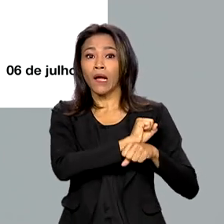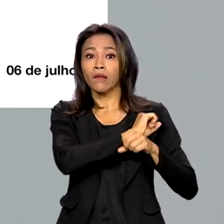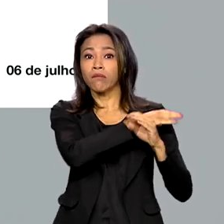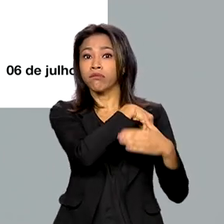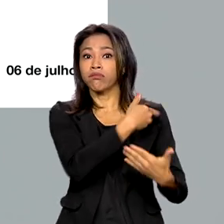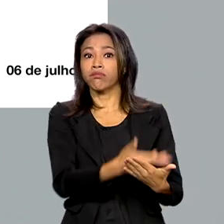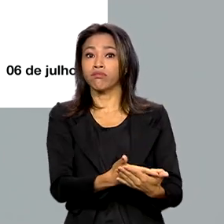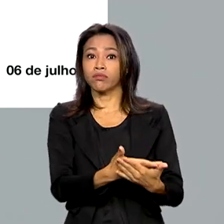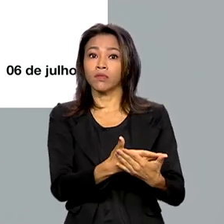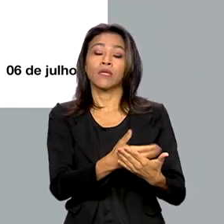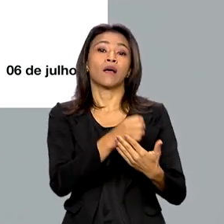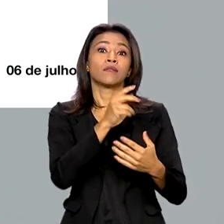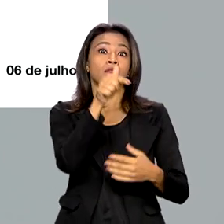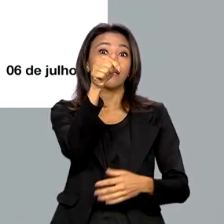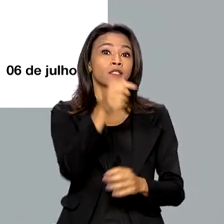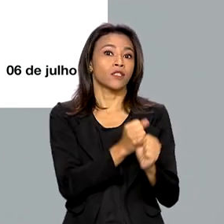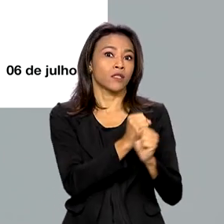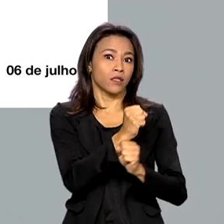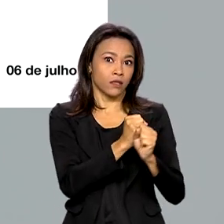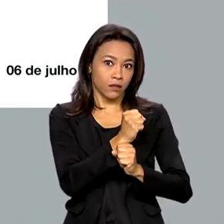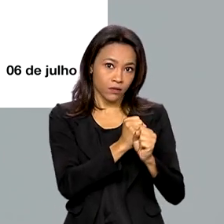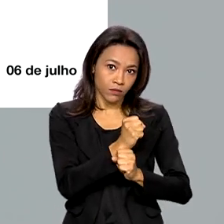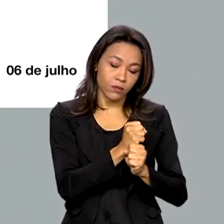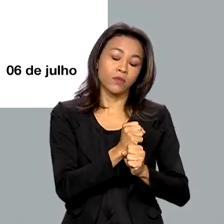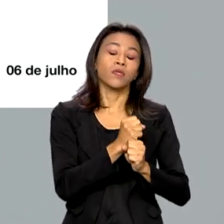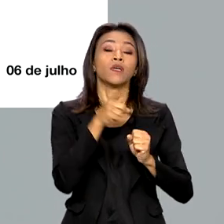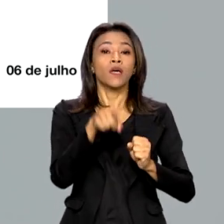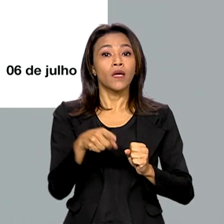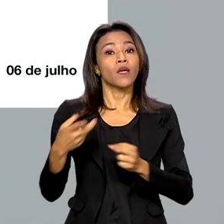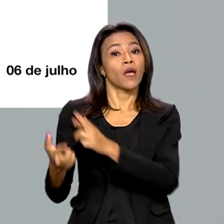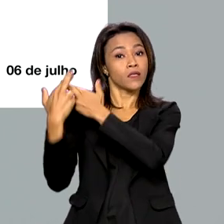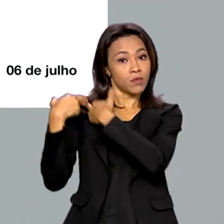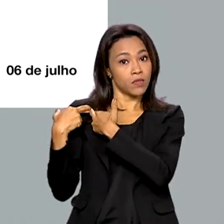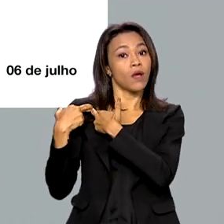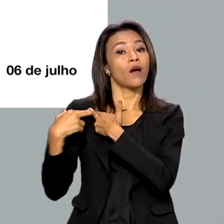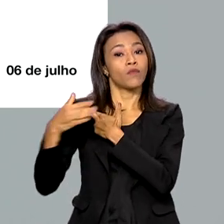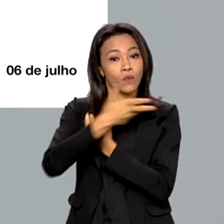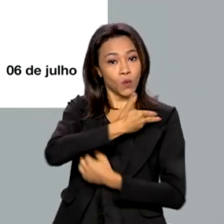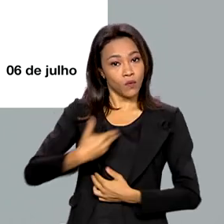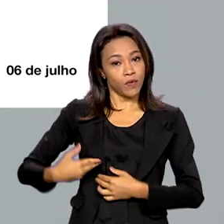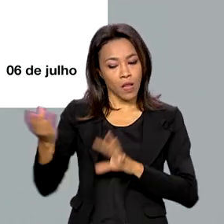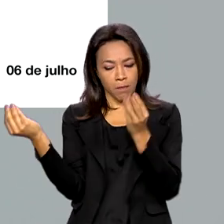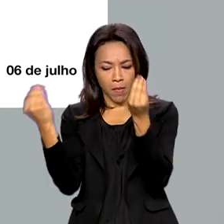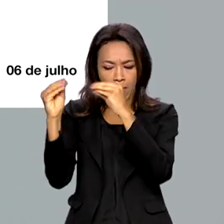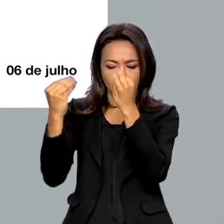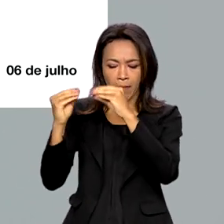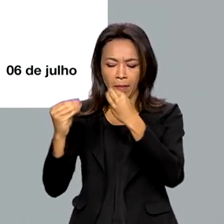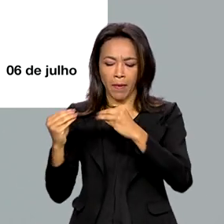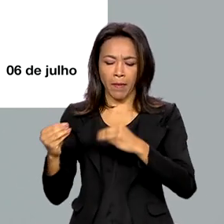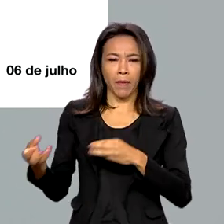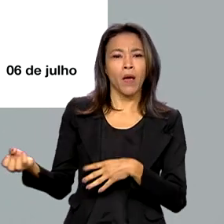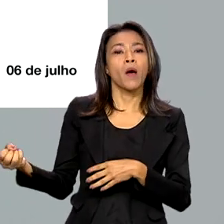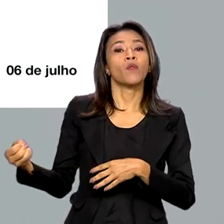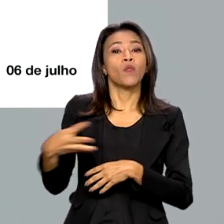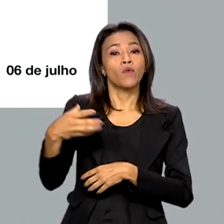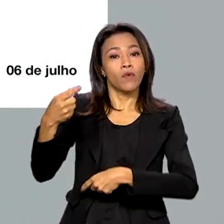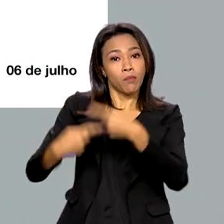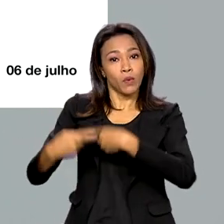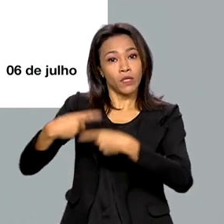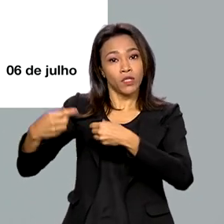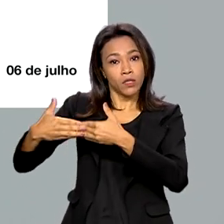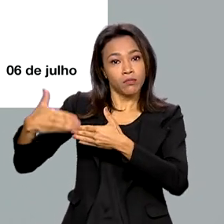anos. O grupo será responsável por elaborar a nova política industrial nos próximos meses. Os objetivos é